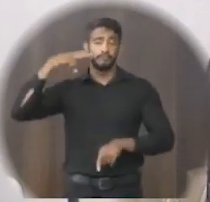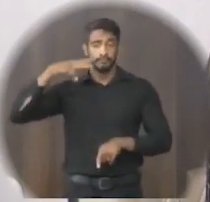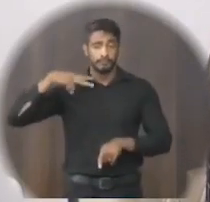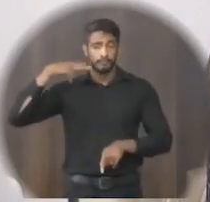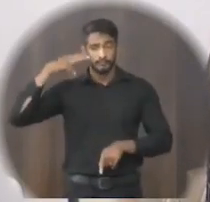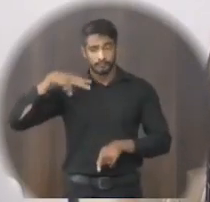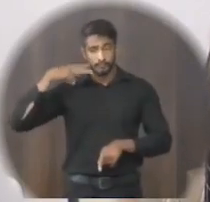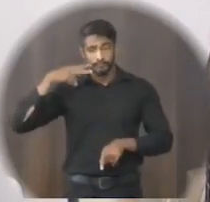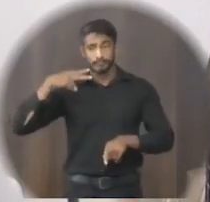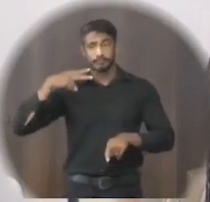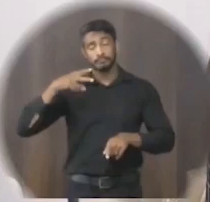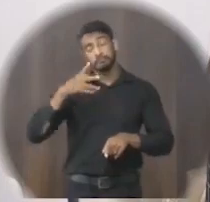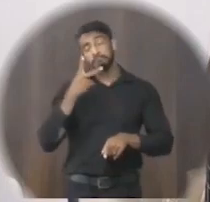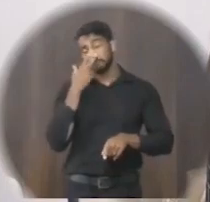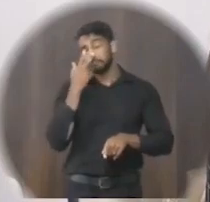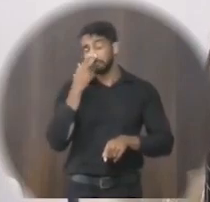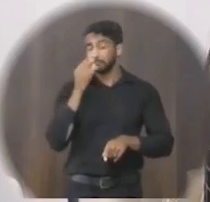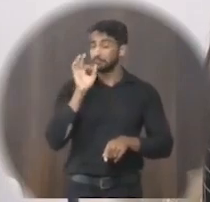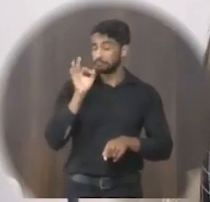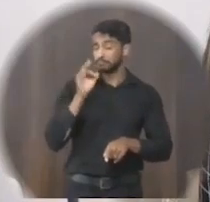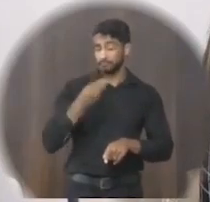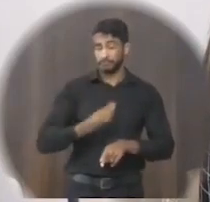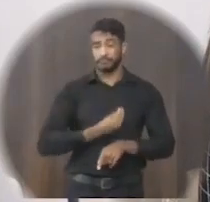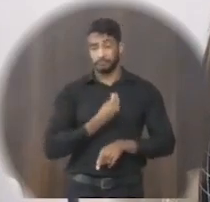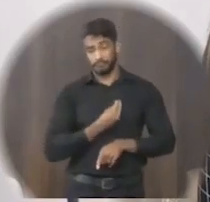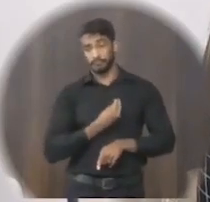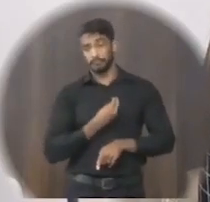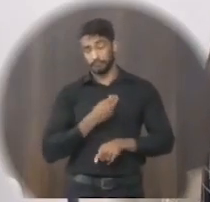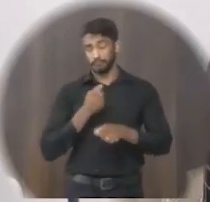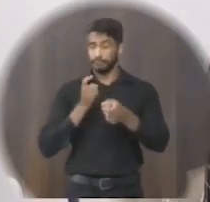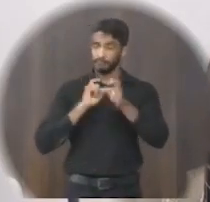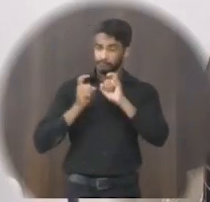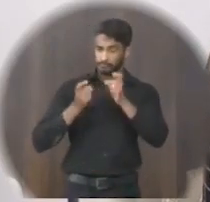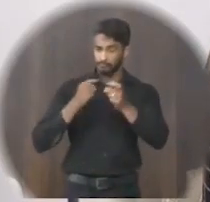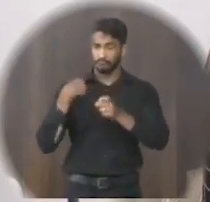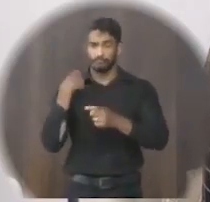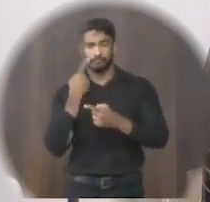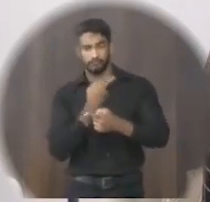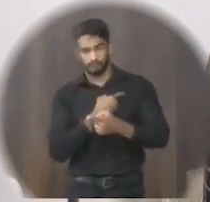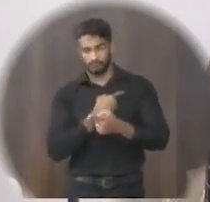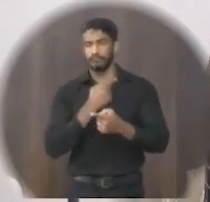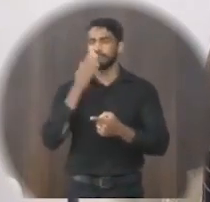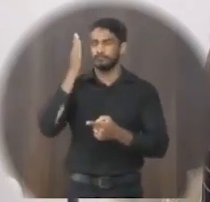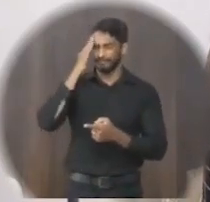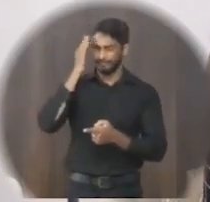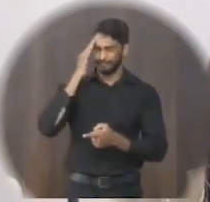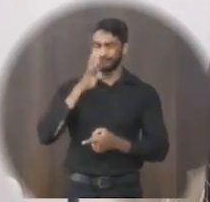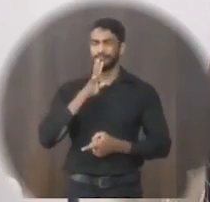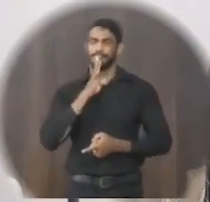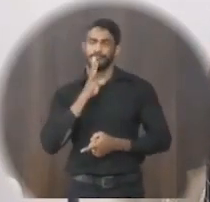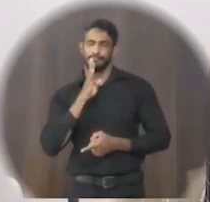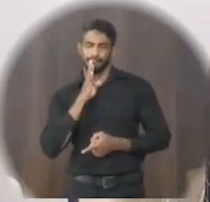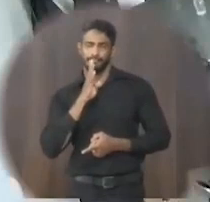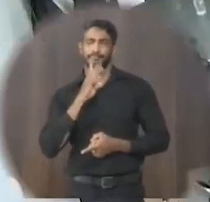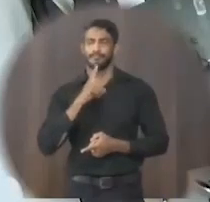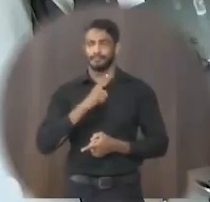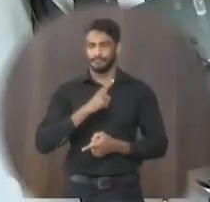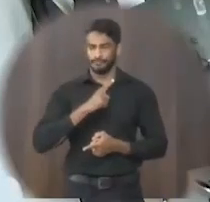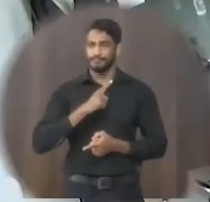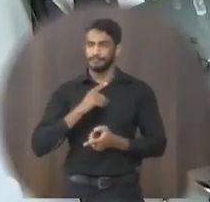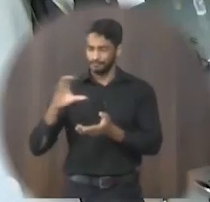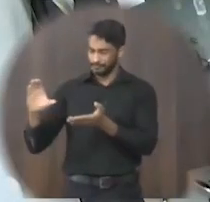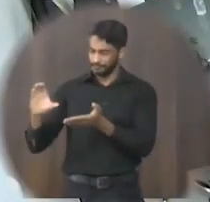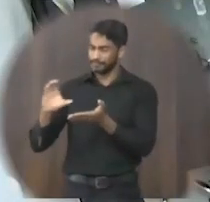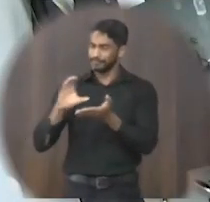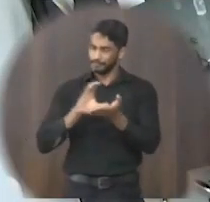julgar pertinente estar presente nessa reunião porque a gente sabe é de conhecimento que há uma sobra